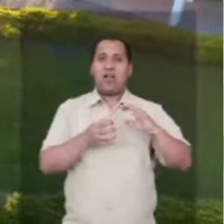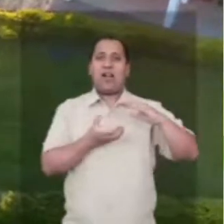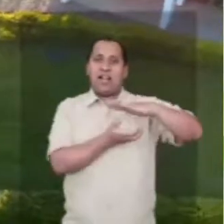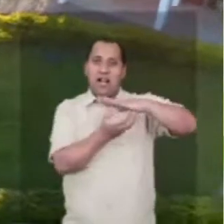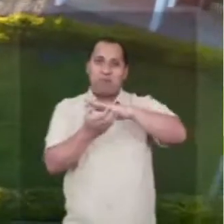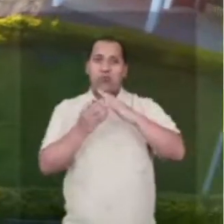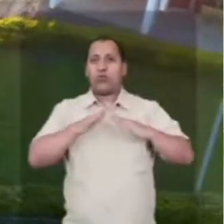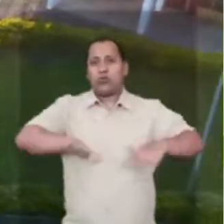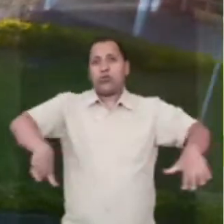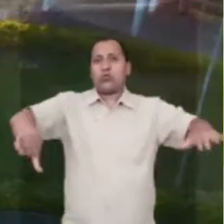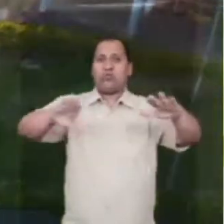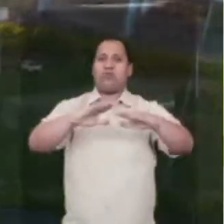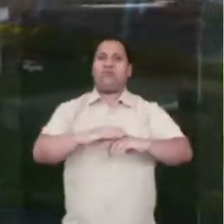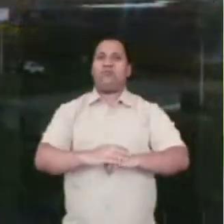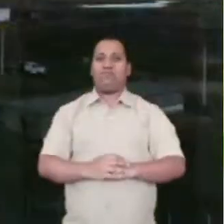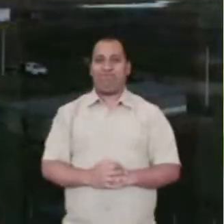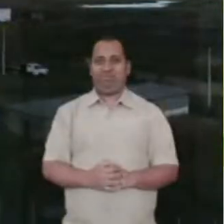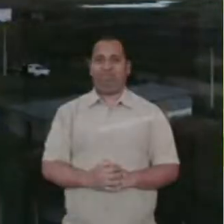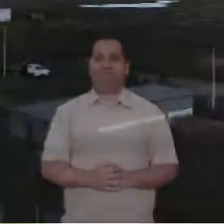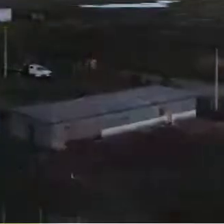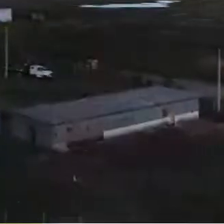todos os campos universitários.